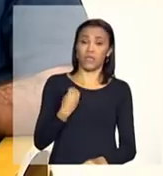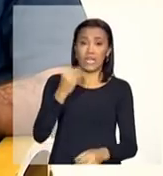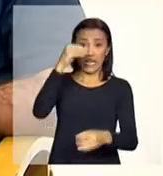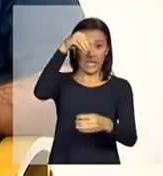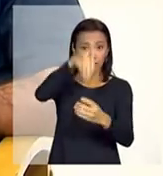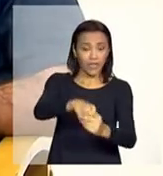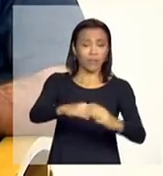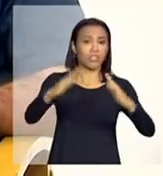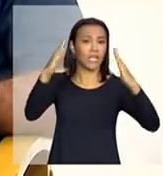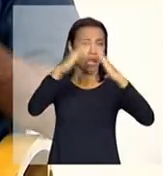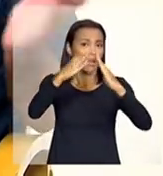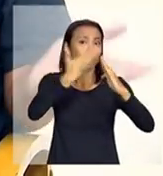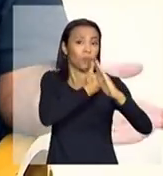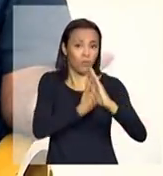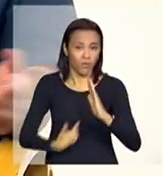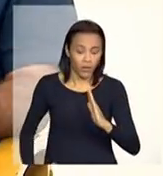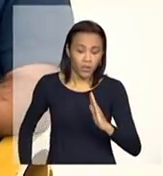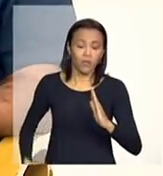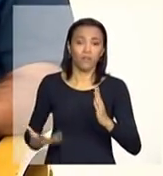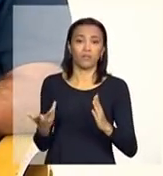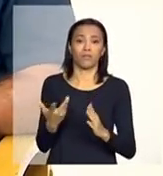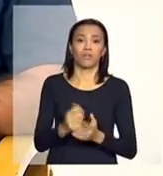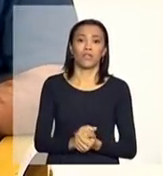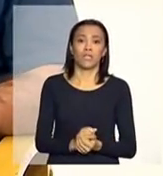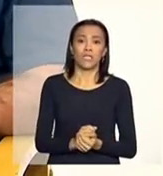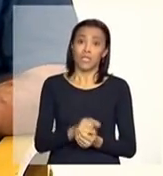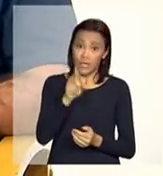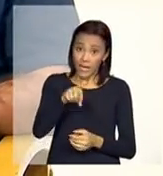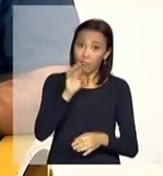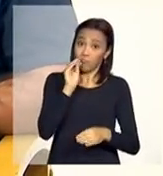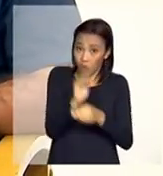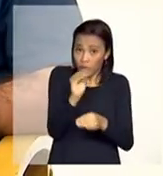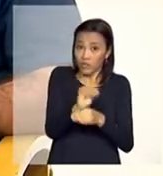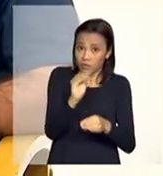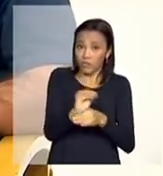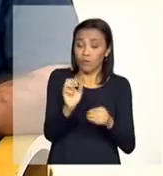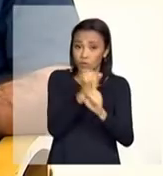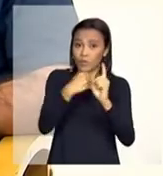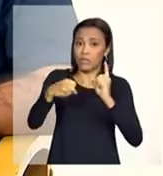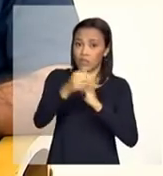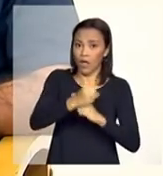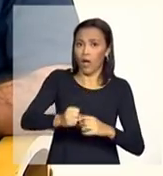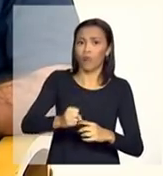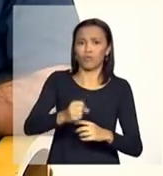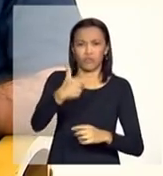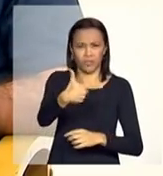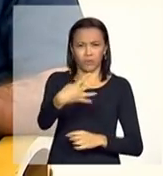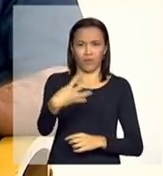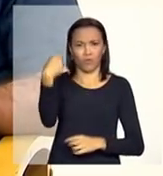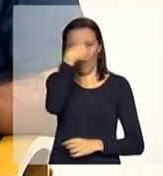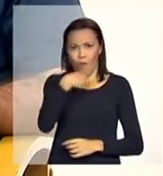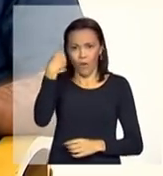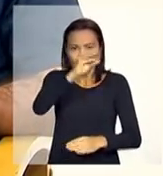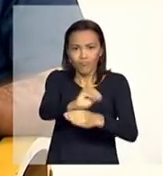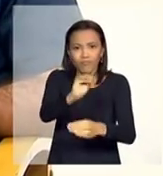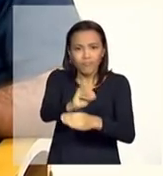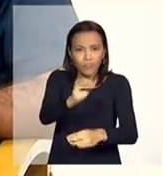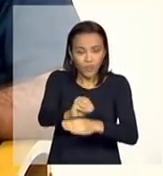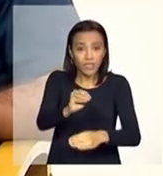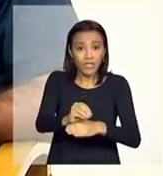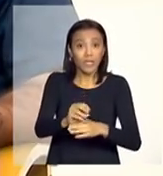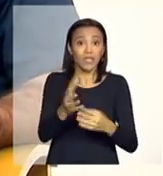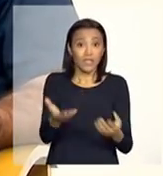em abrigos institucionais nesses espaços de proteção social integral, de proteção integral, né? De 24 horas. Elas, elas,